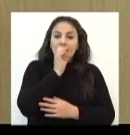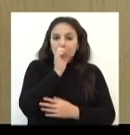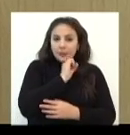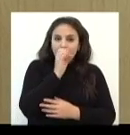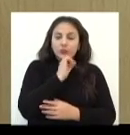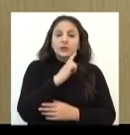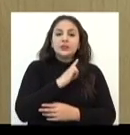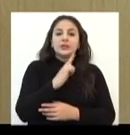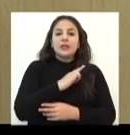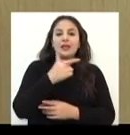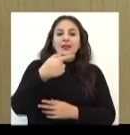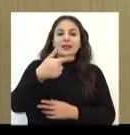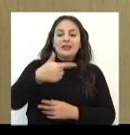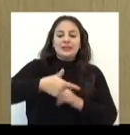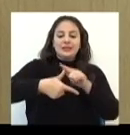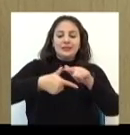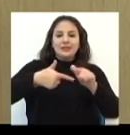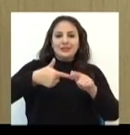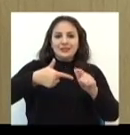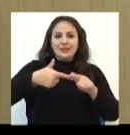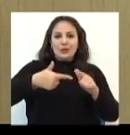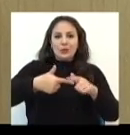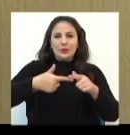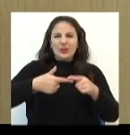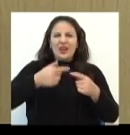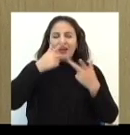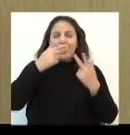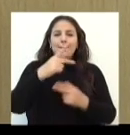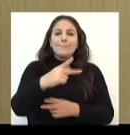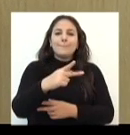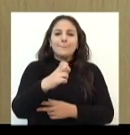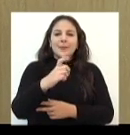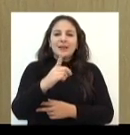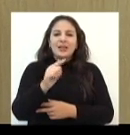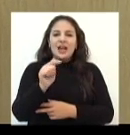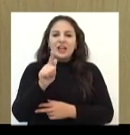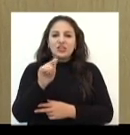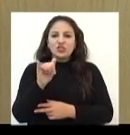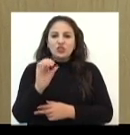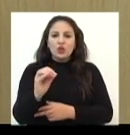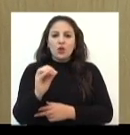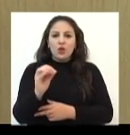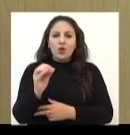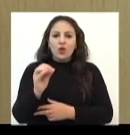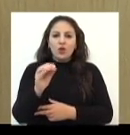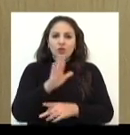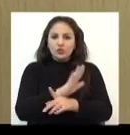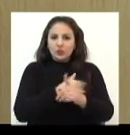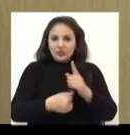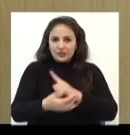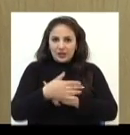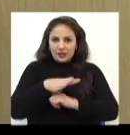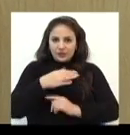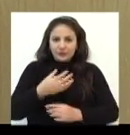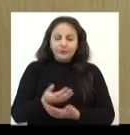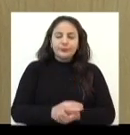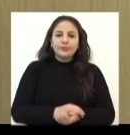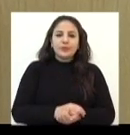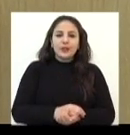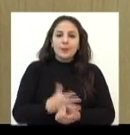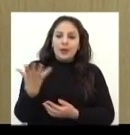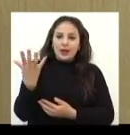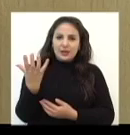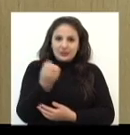o segundo pedágio solidário, uma promoção dos organizadores do acampamento da criança com diabetes para